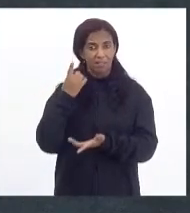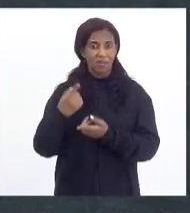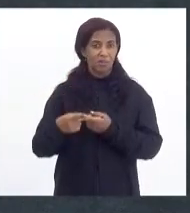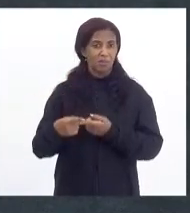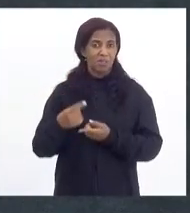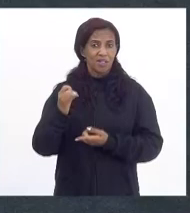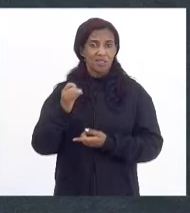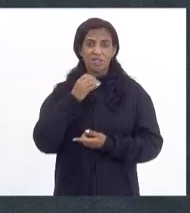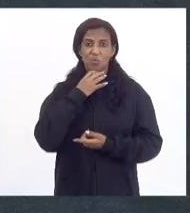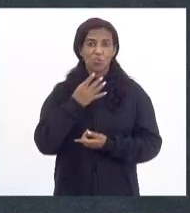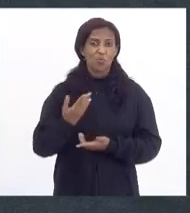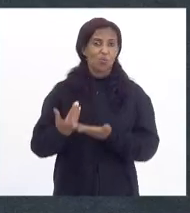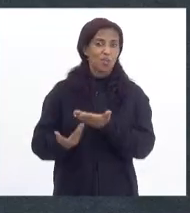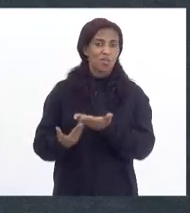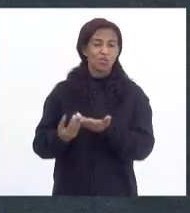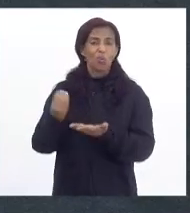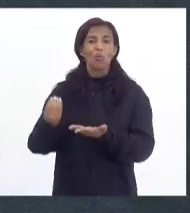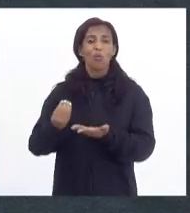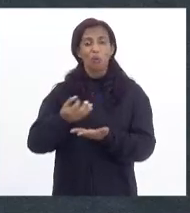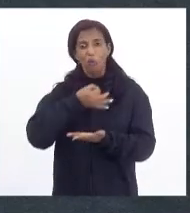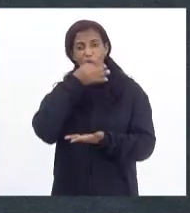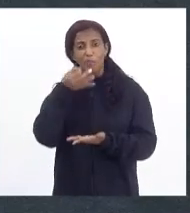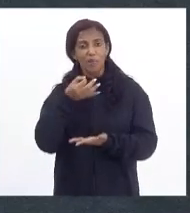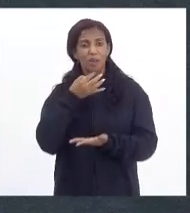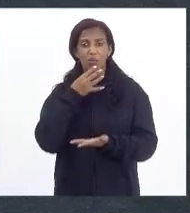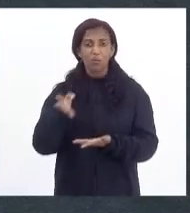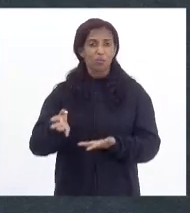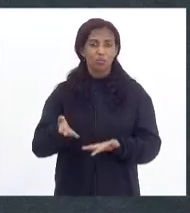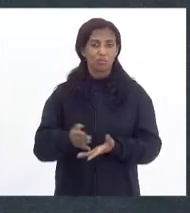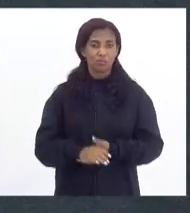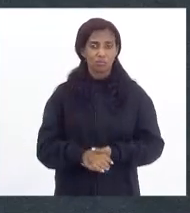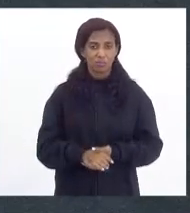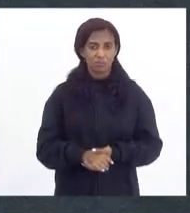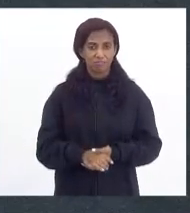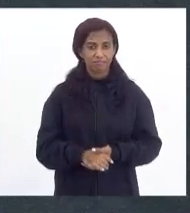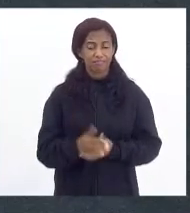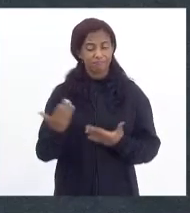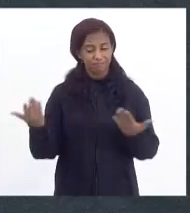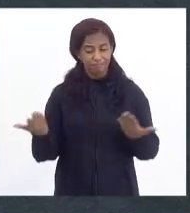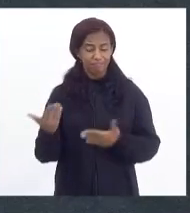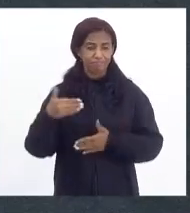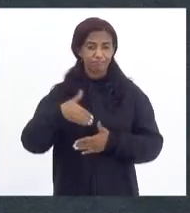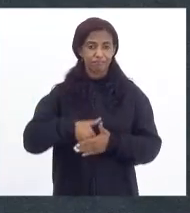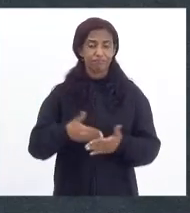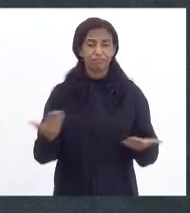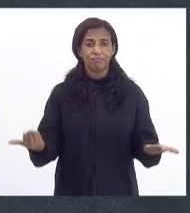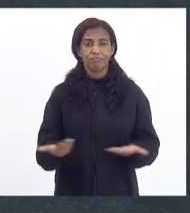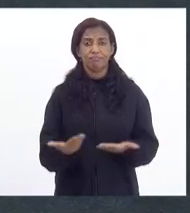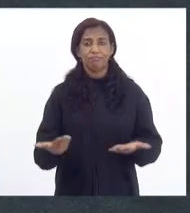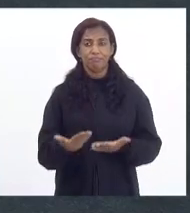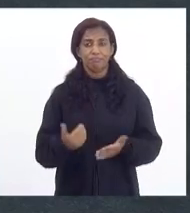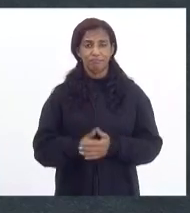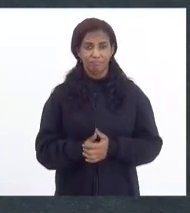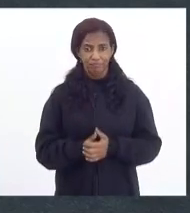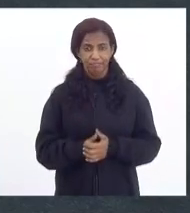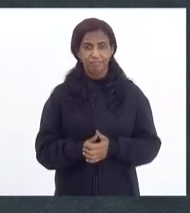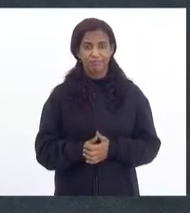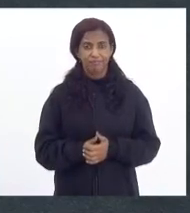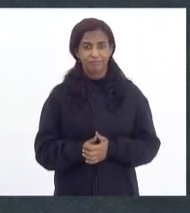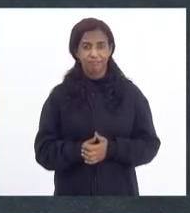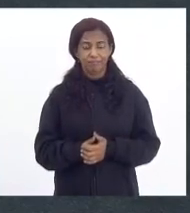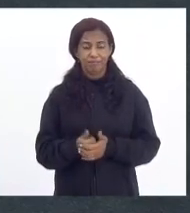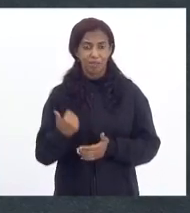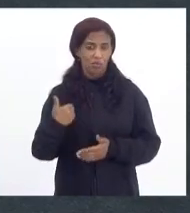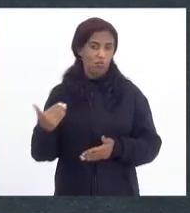conheci, eu vou divergir do que eu não conheço. Então, como eu estou vindo votar agora no mérito, estou